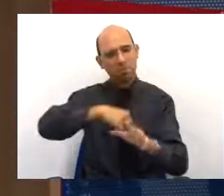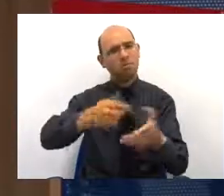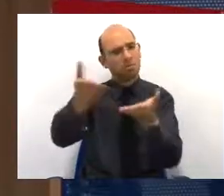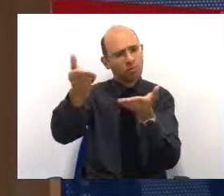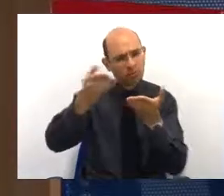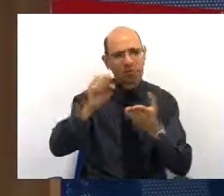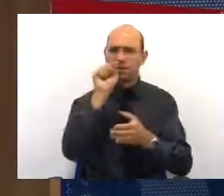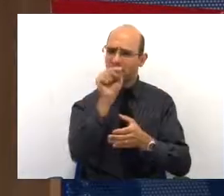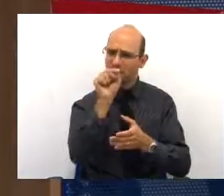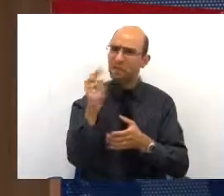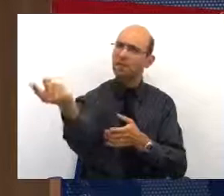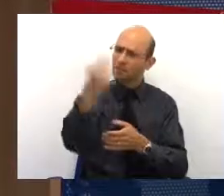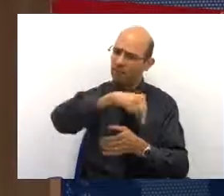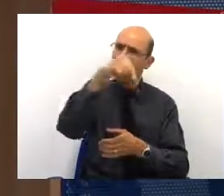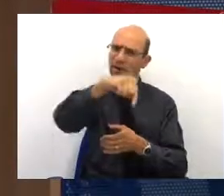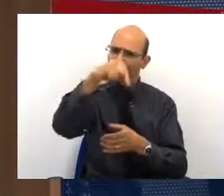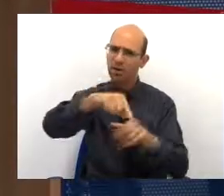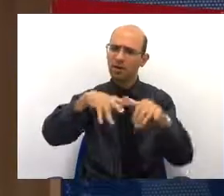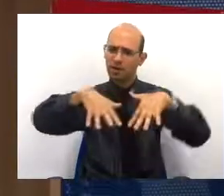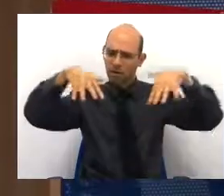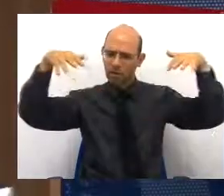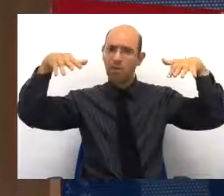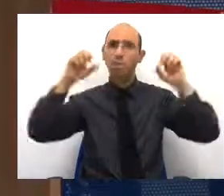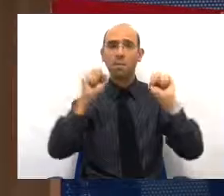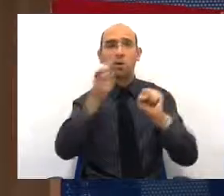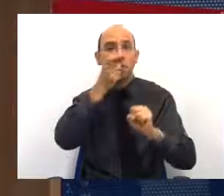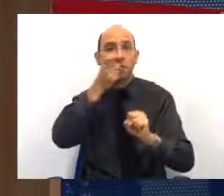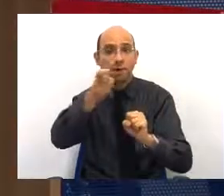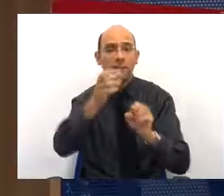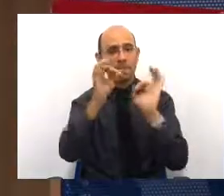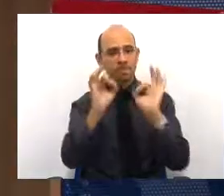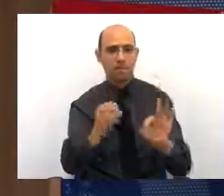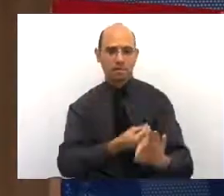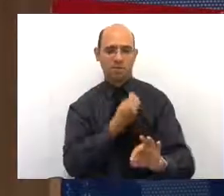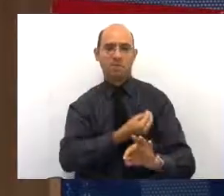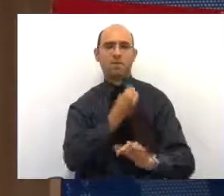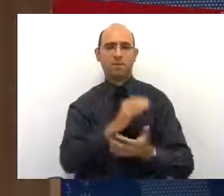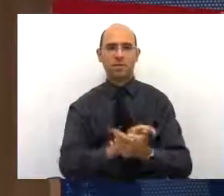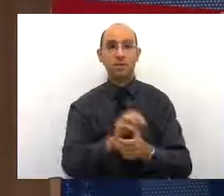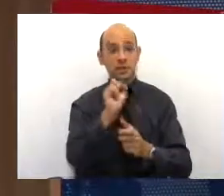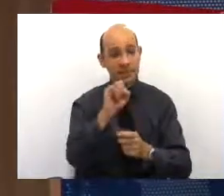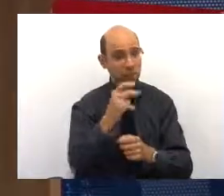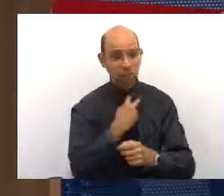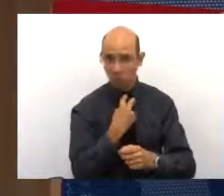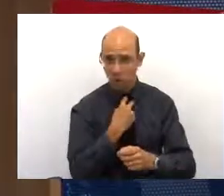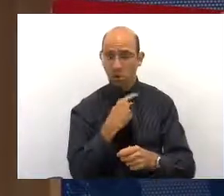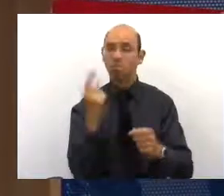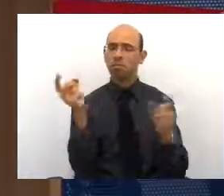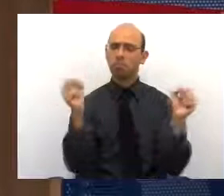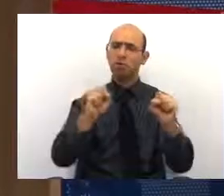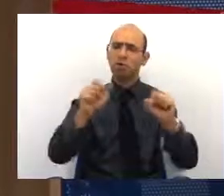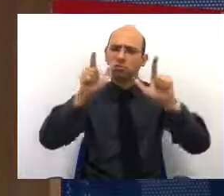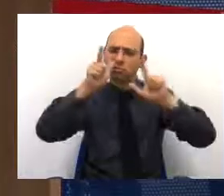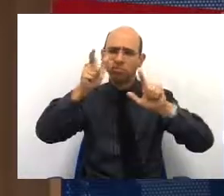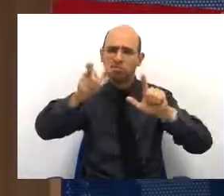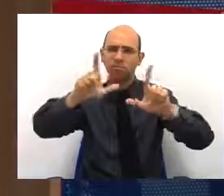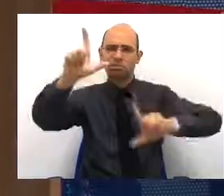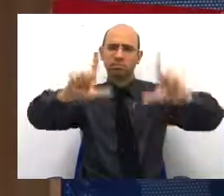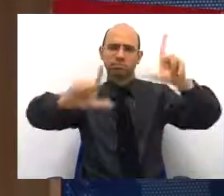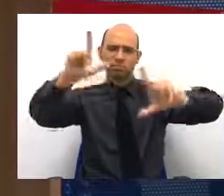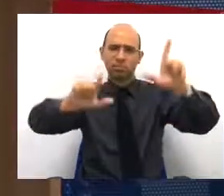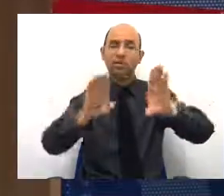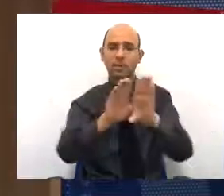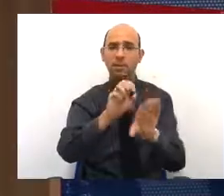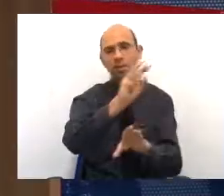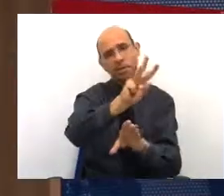convite para você vir aqui também ao Plenário da Câmara dos Vereadores acompanhar as audiências ao vivo, se não puder, claro, pode acompanhar pela TV Câmara Guarulhos tanto na